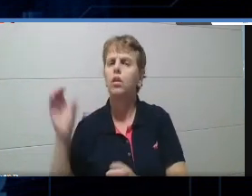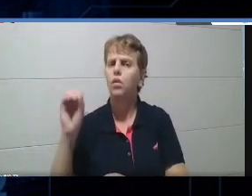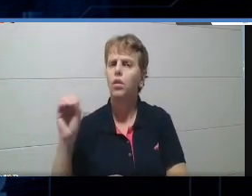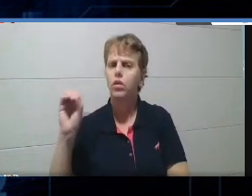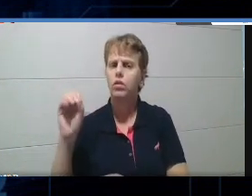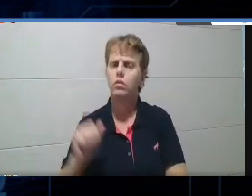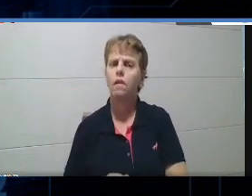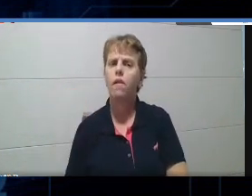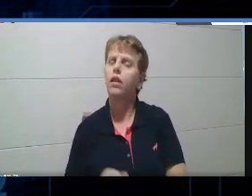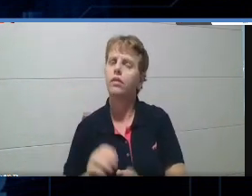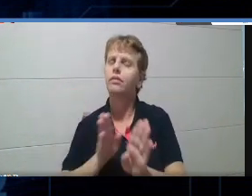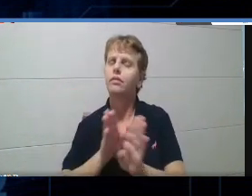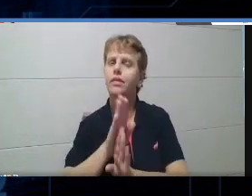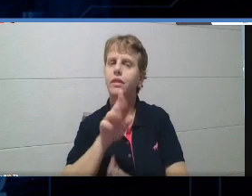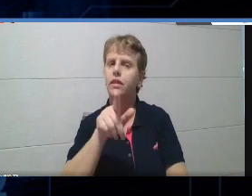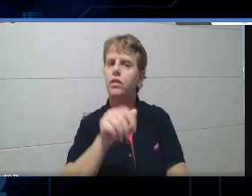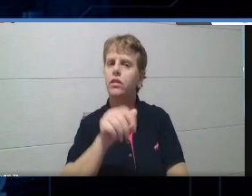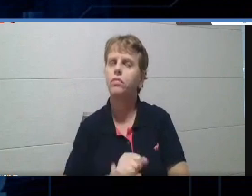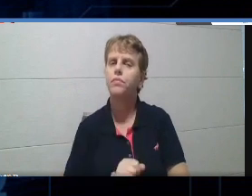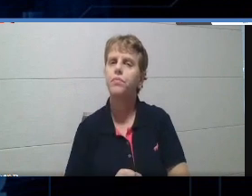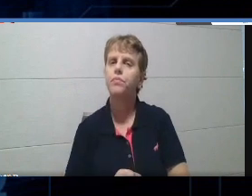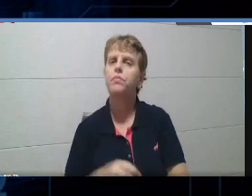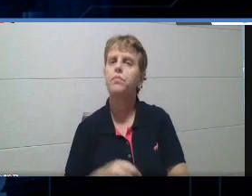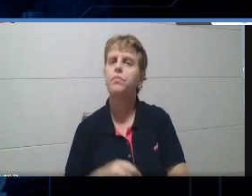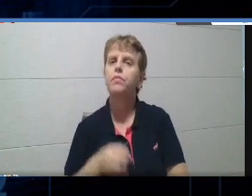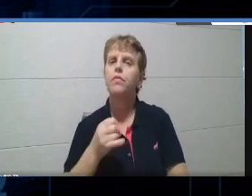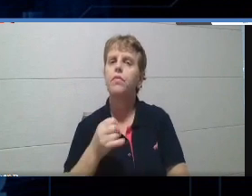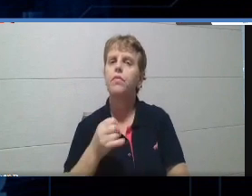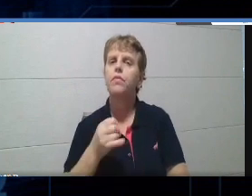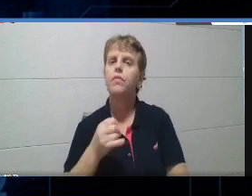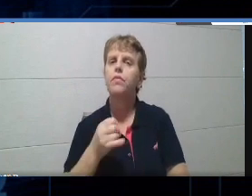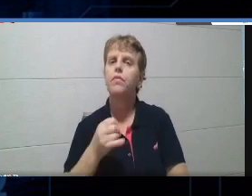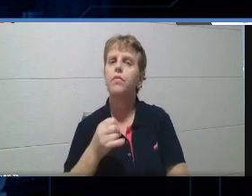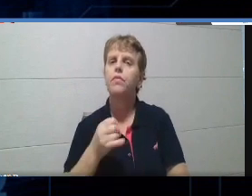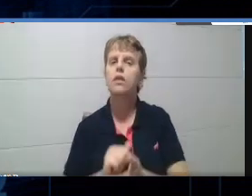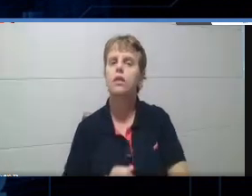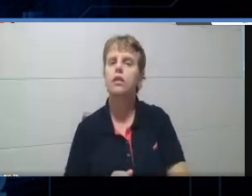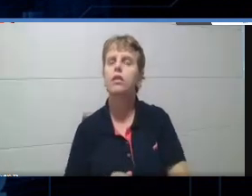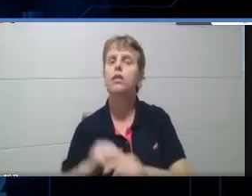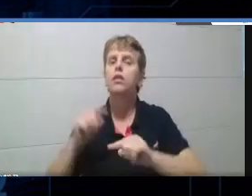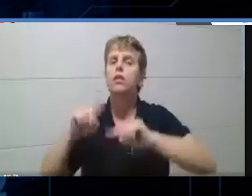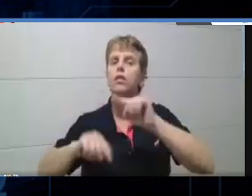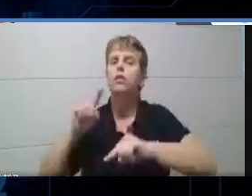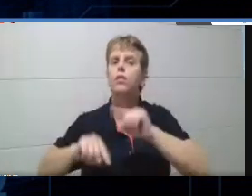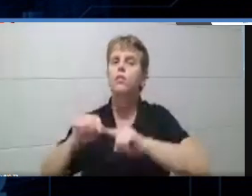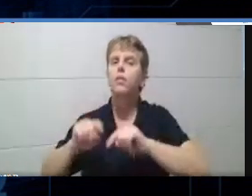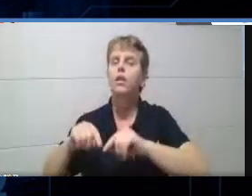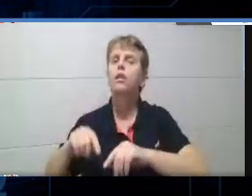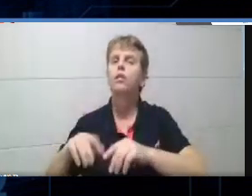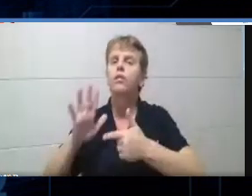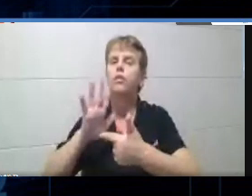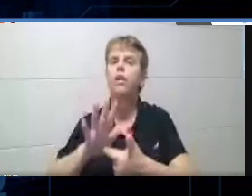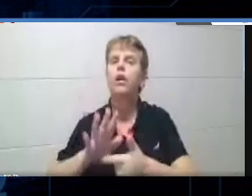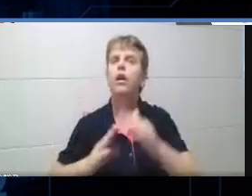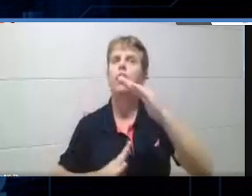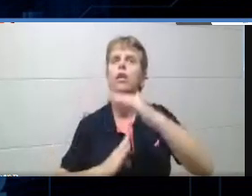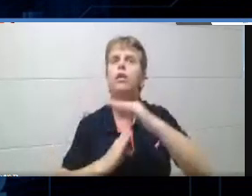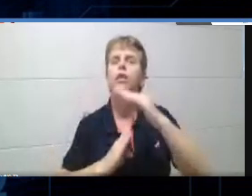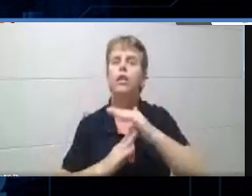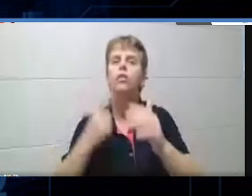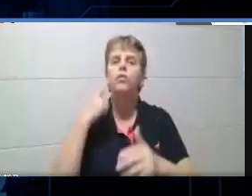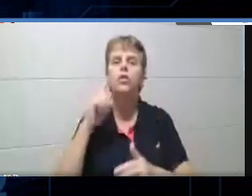fica a dica pra você, quiser fazer a inscrição, dá tempo ainda, e o material vai ficar disponível até o dia 30 de maio, também tem um de maio, tá,